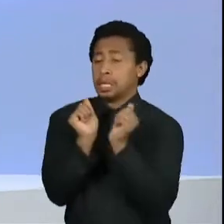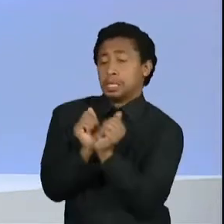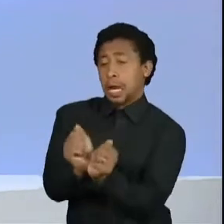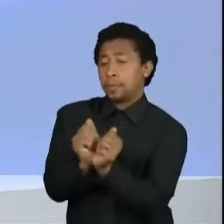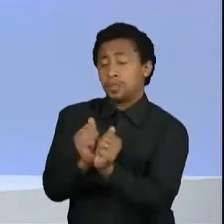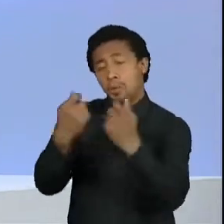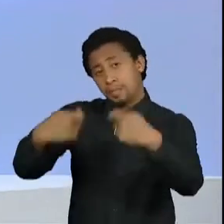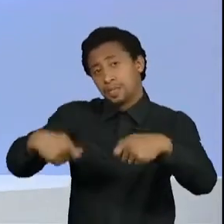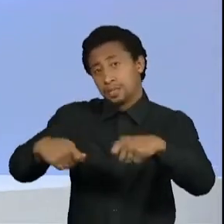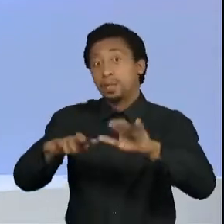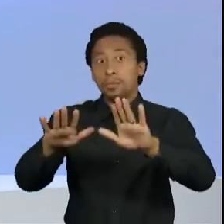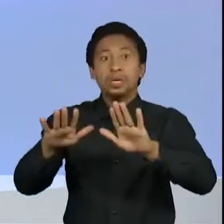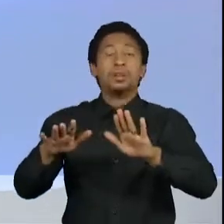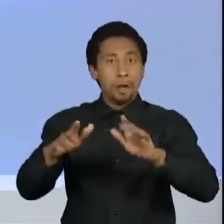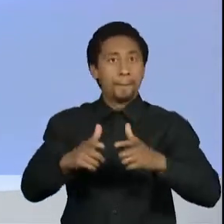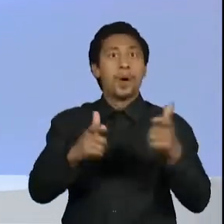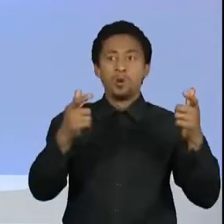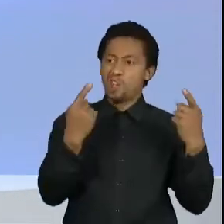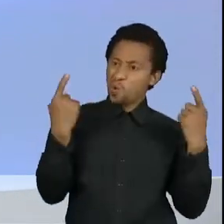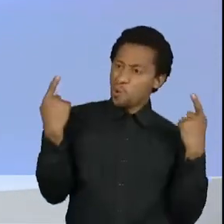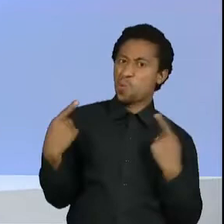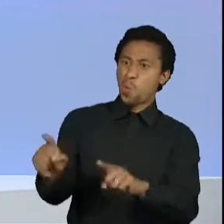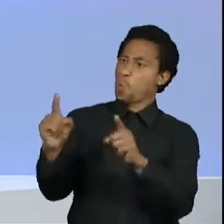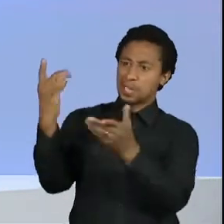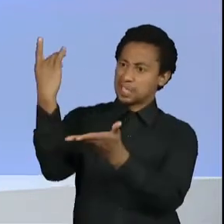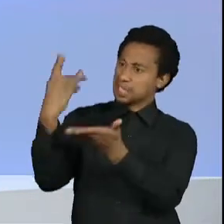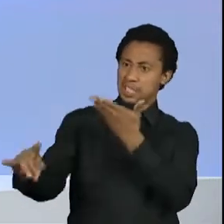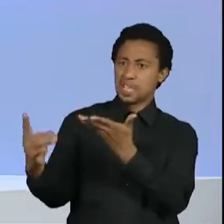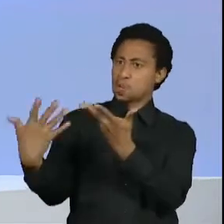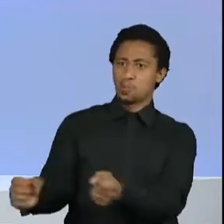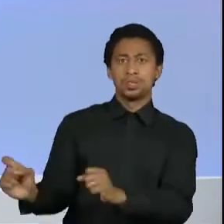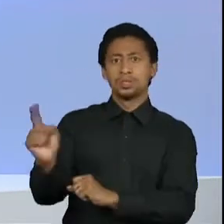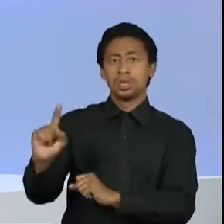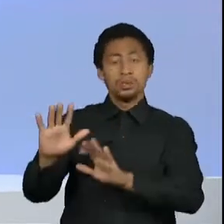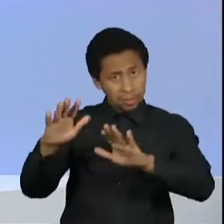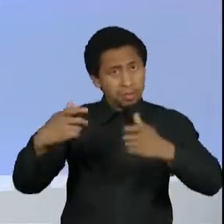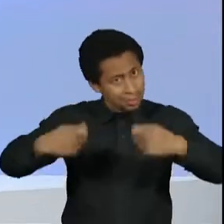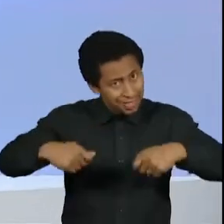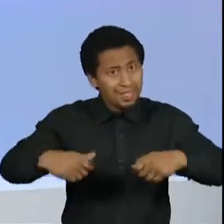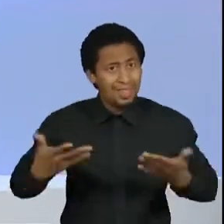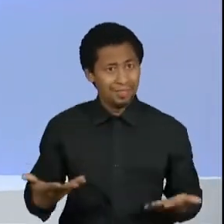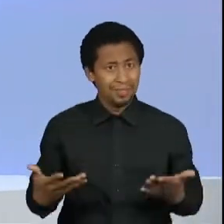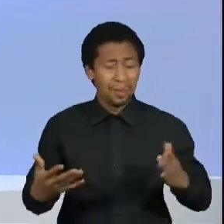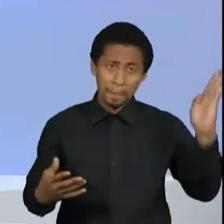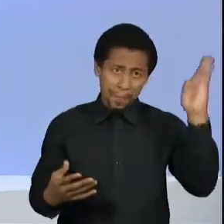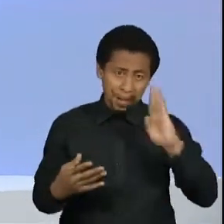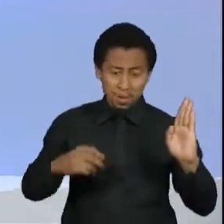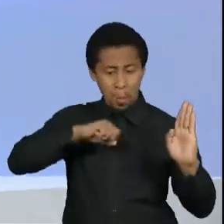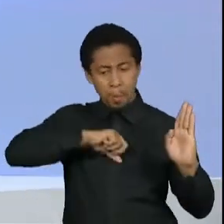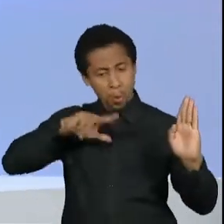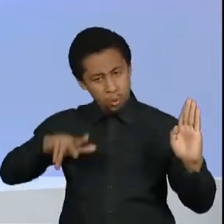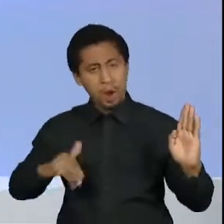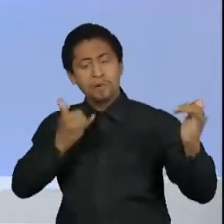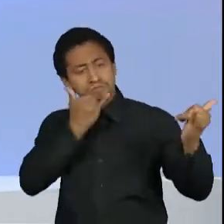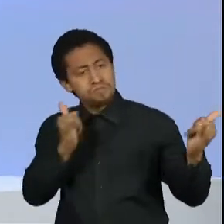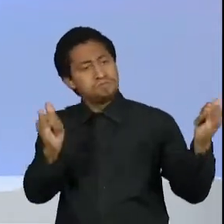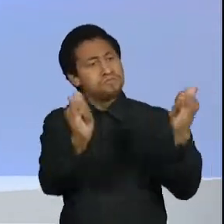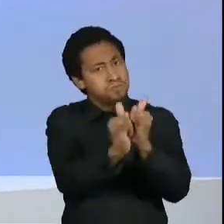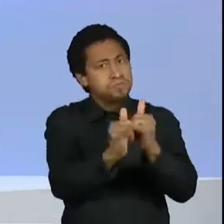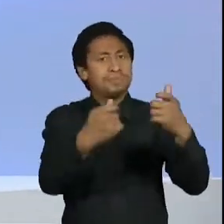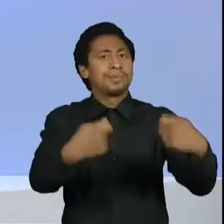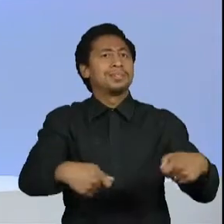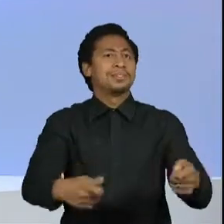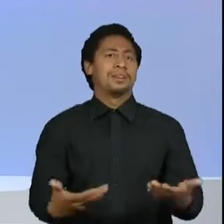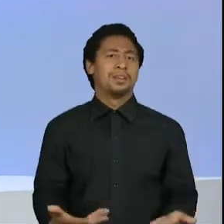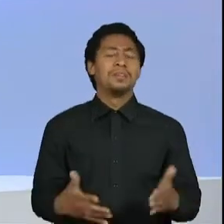E que esse seria uma postura, que é um passo importante para a reconciliação de Portugal, enfim. Como é que você vê essa reposição dessas políticas